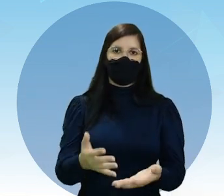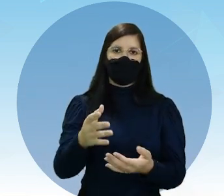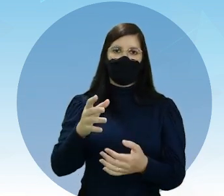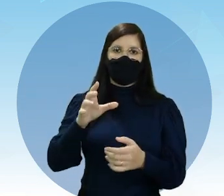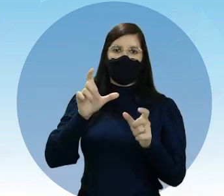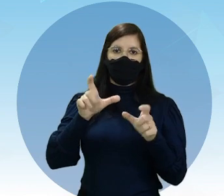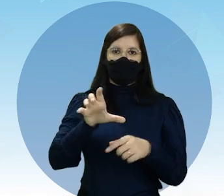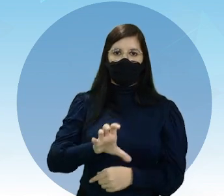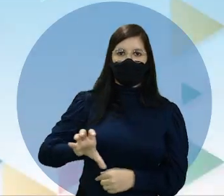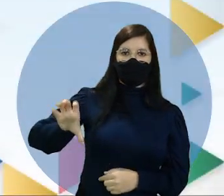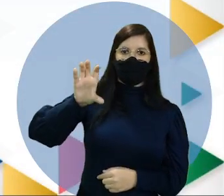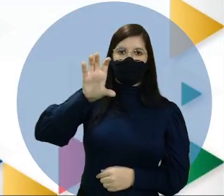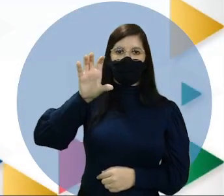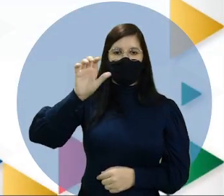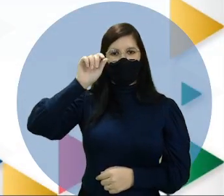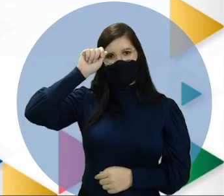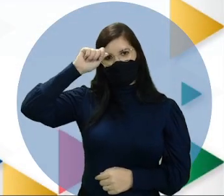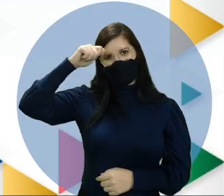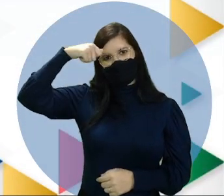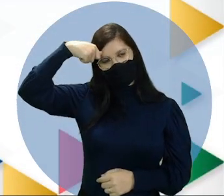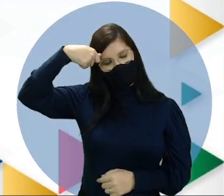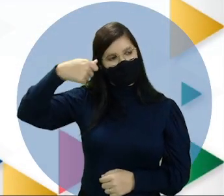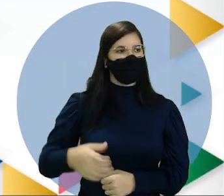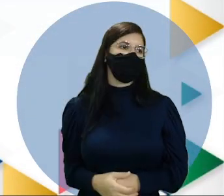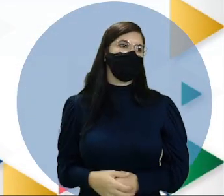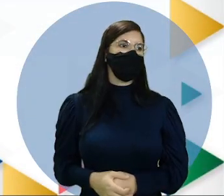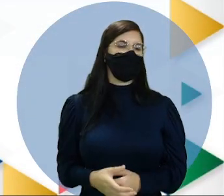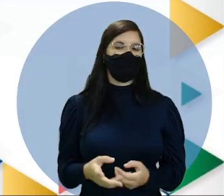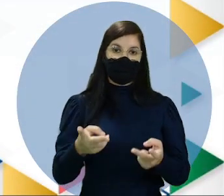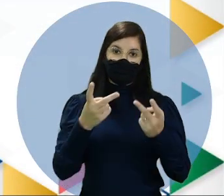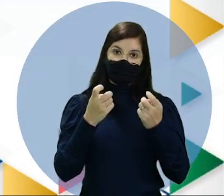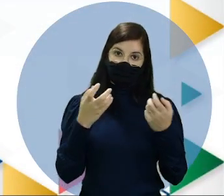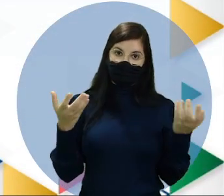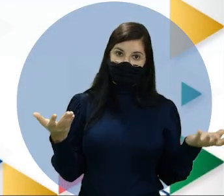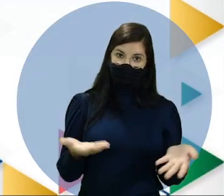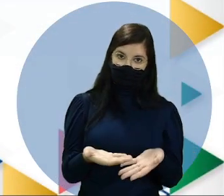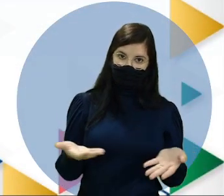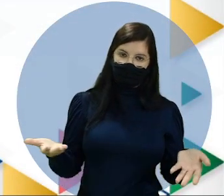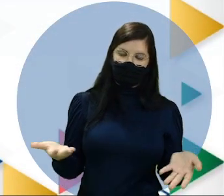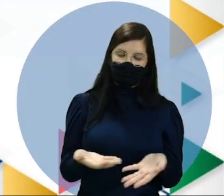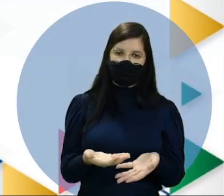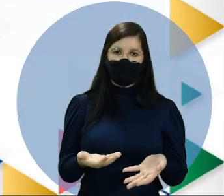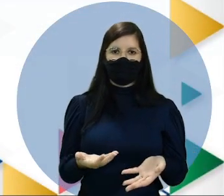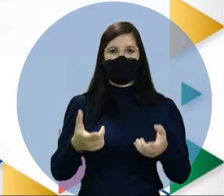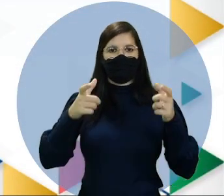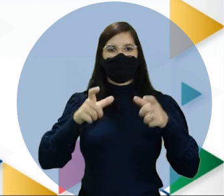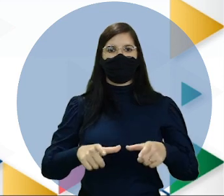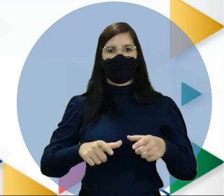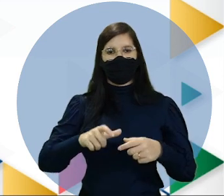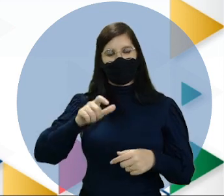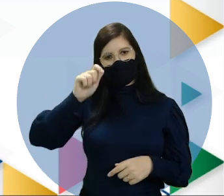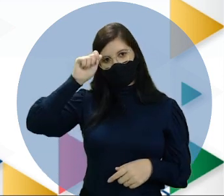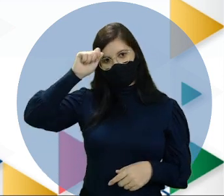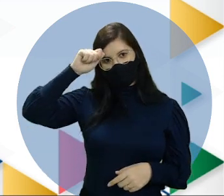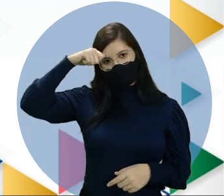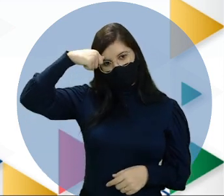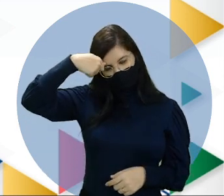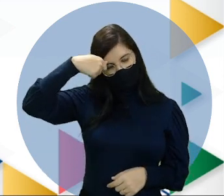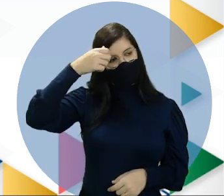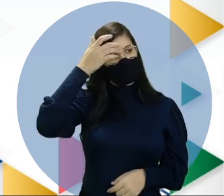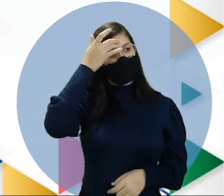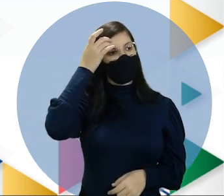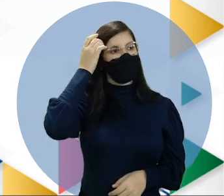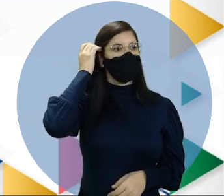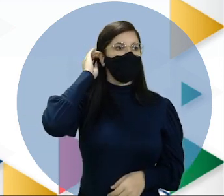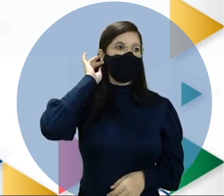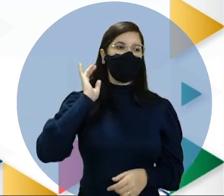do continente africano. Coloca aí na telinha para a gente observar onde que fica o continente africano